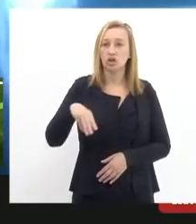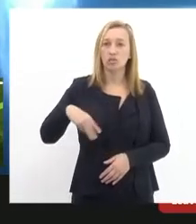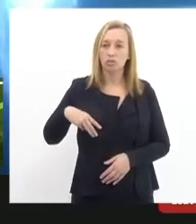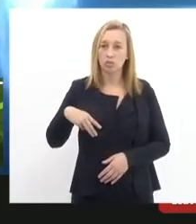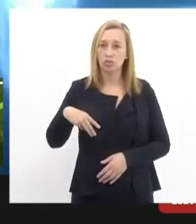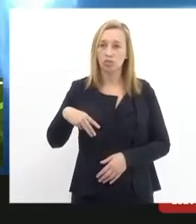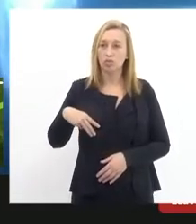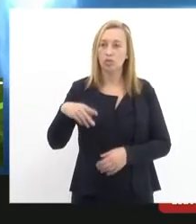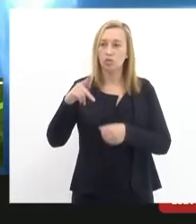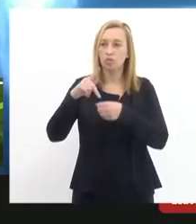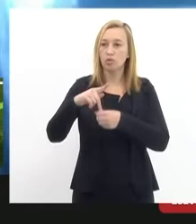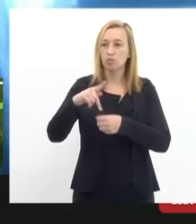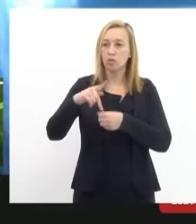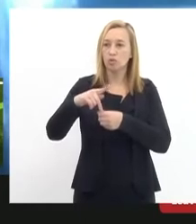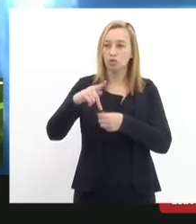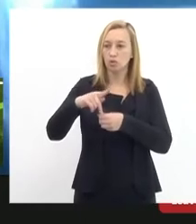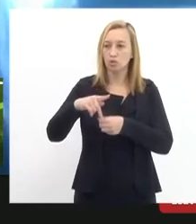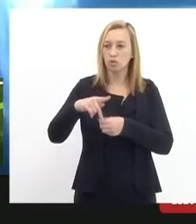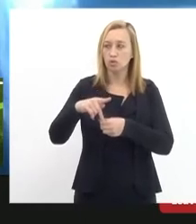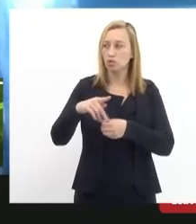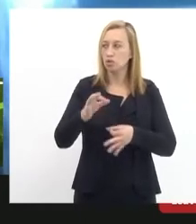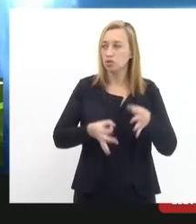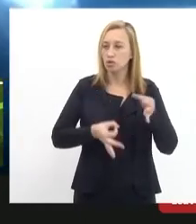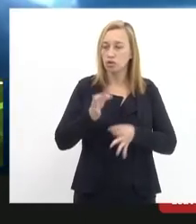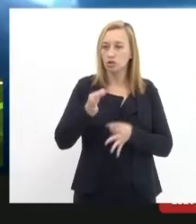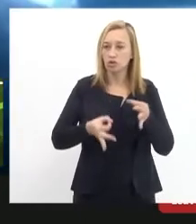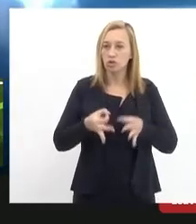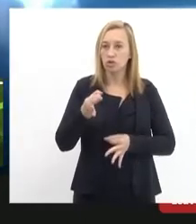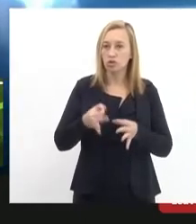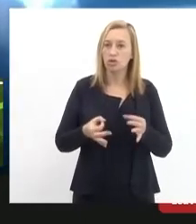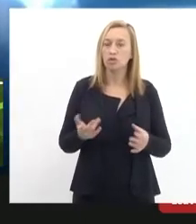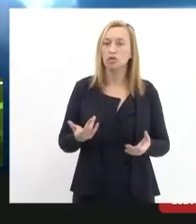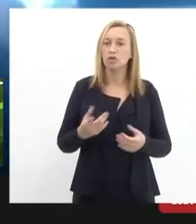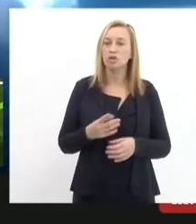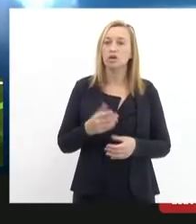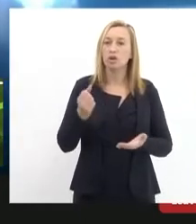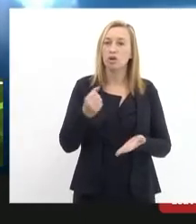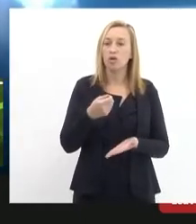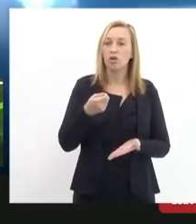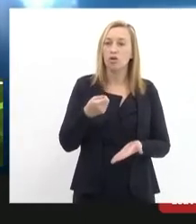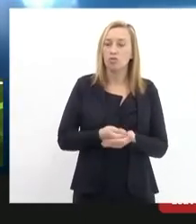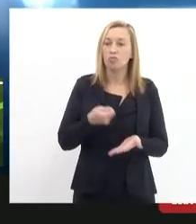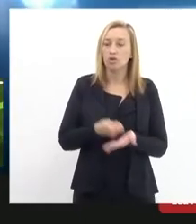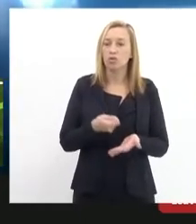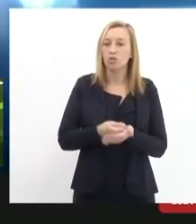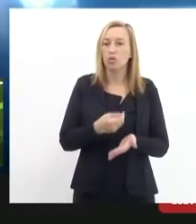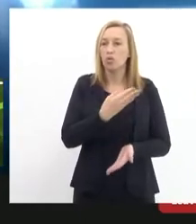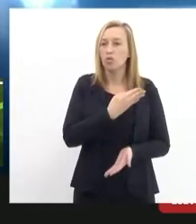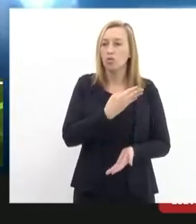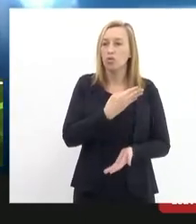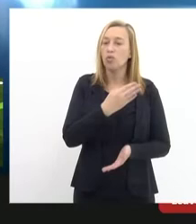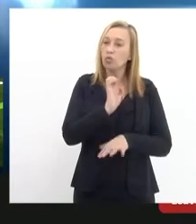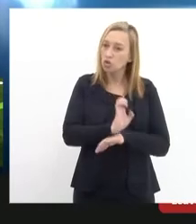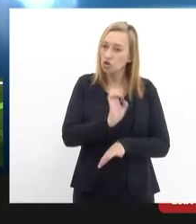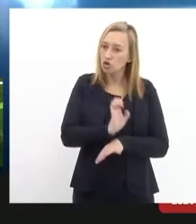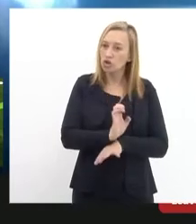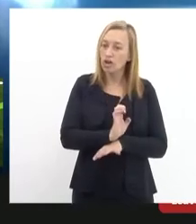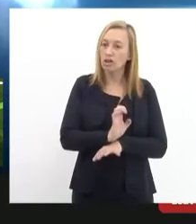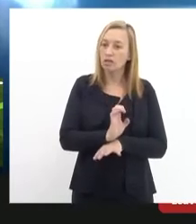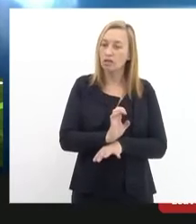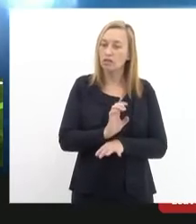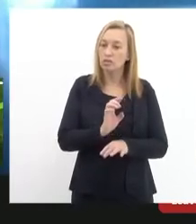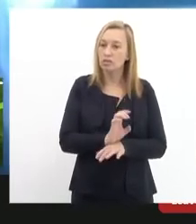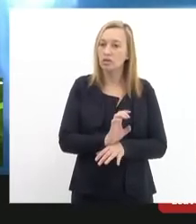promotor de justiça da época que saiu a sentença que obrigou o Estado a recuperar o sistema de bondes de Santa